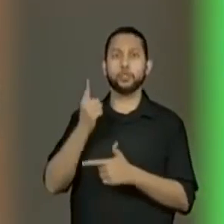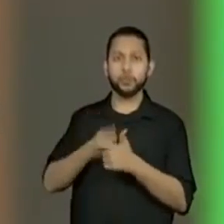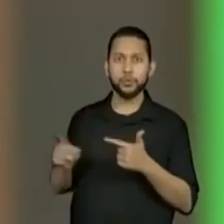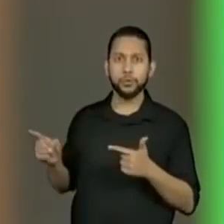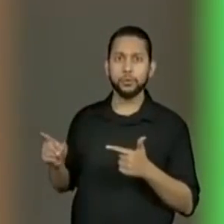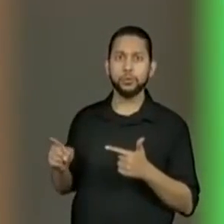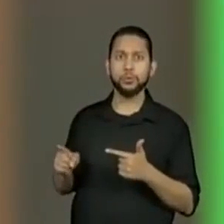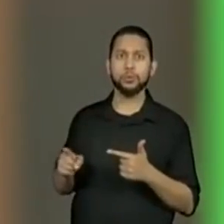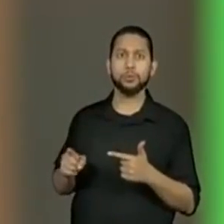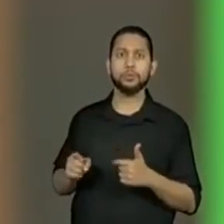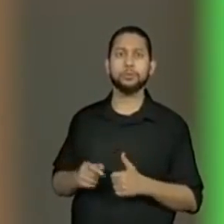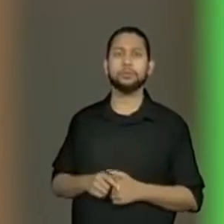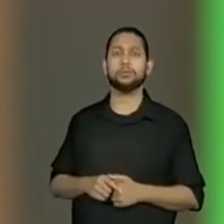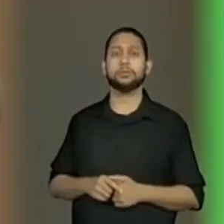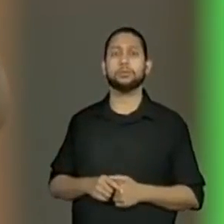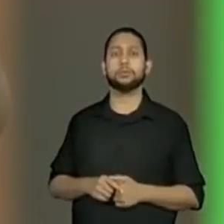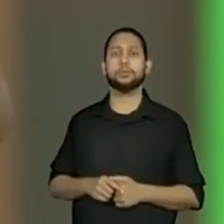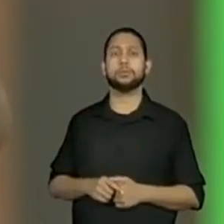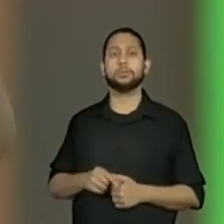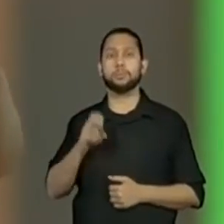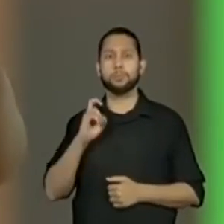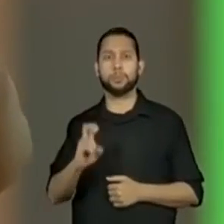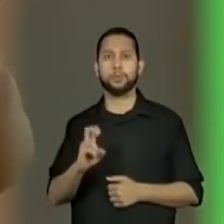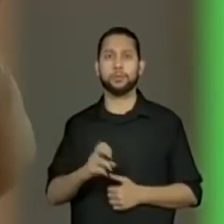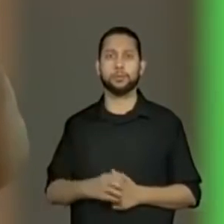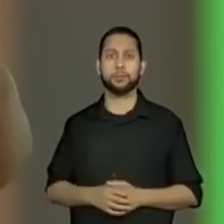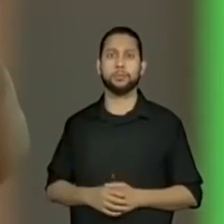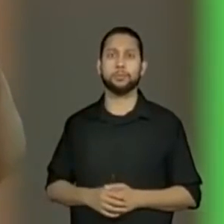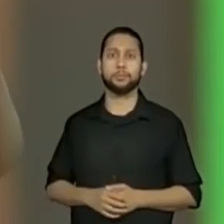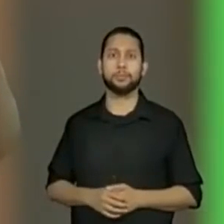por 5.